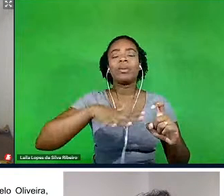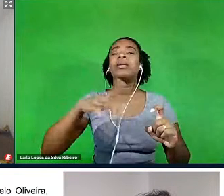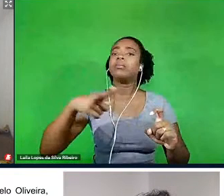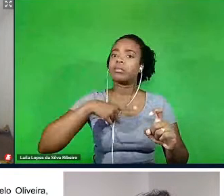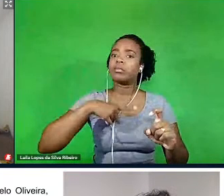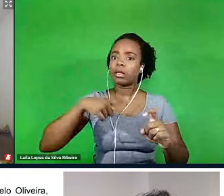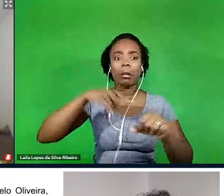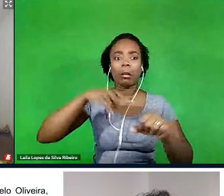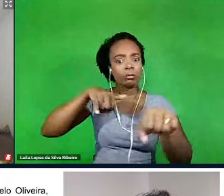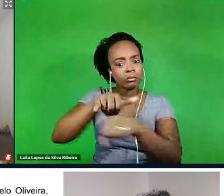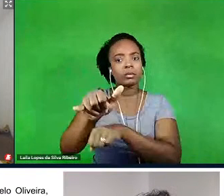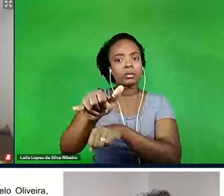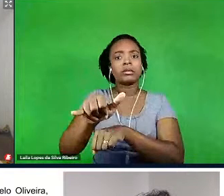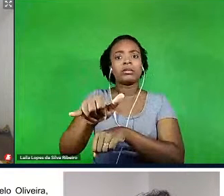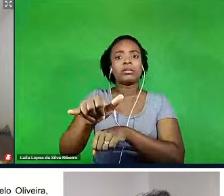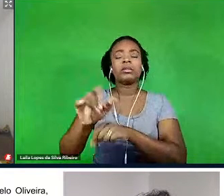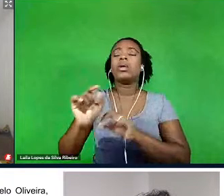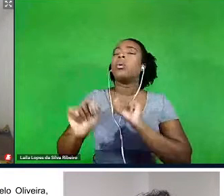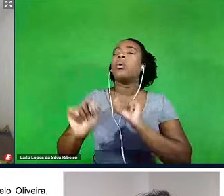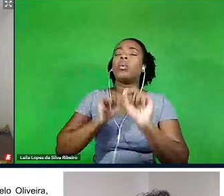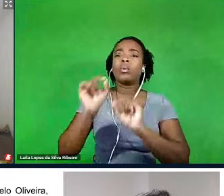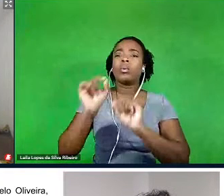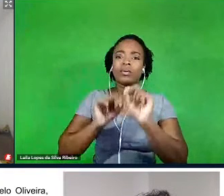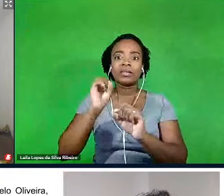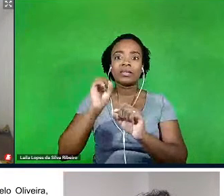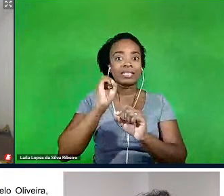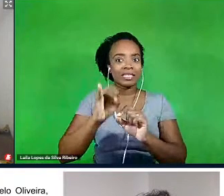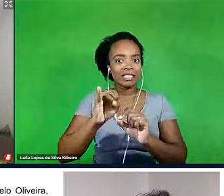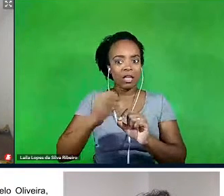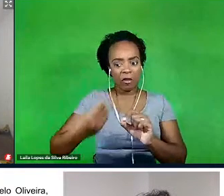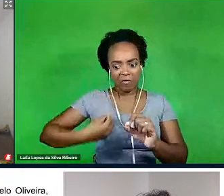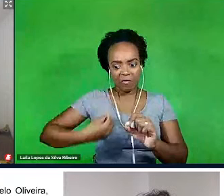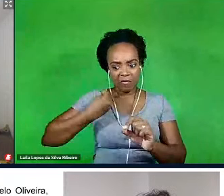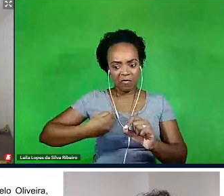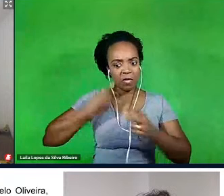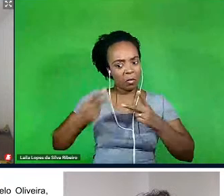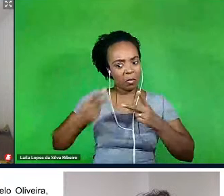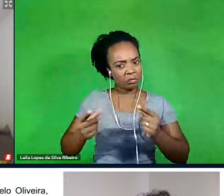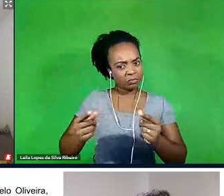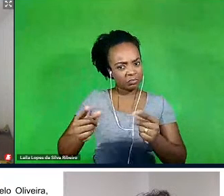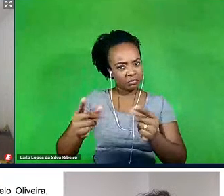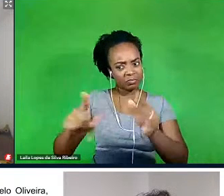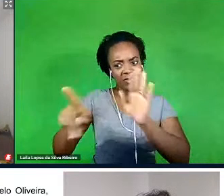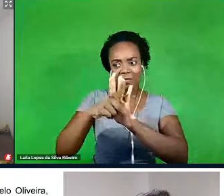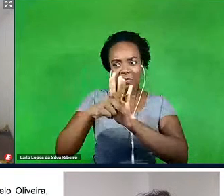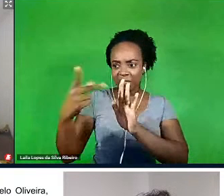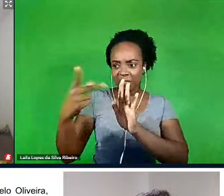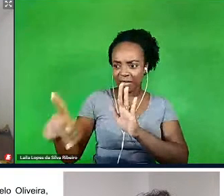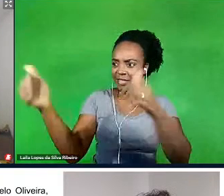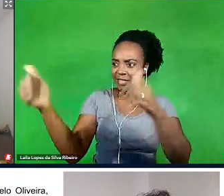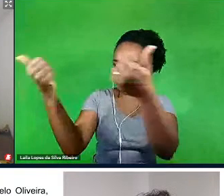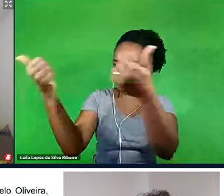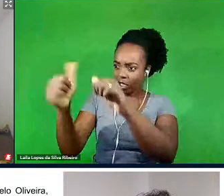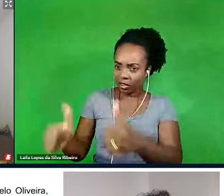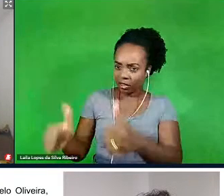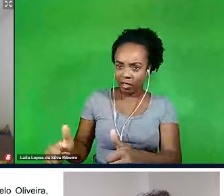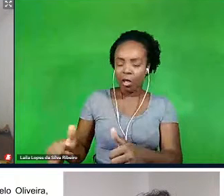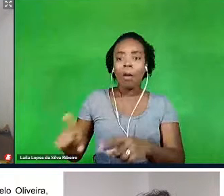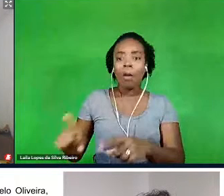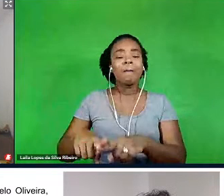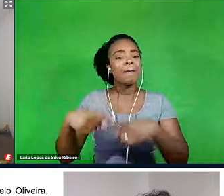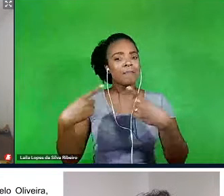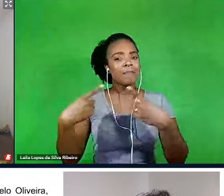em que se a imortalidade pertence aos deuses e a mortalidade é uma condição humana, né? Ele